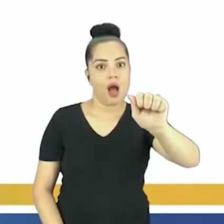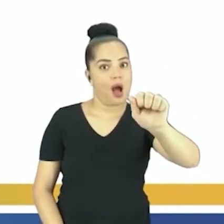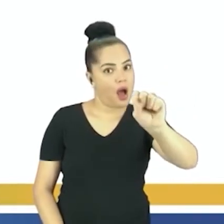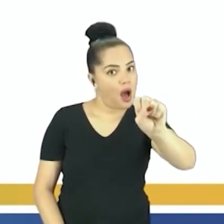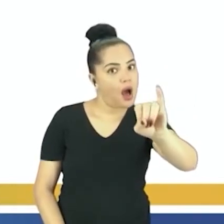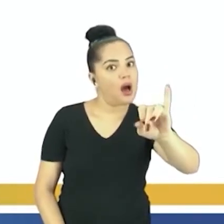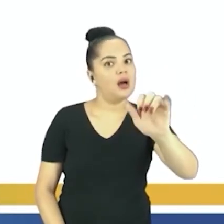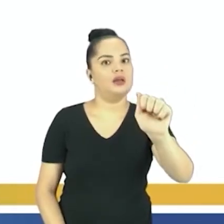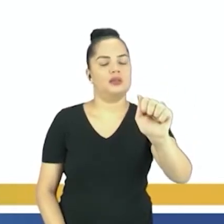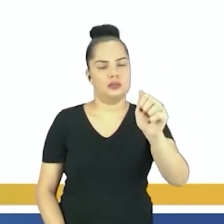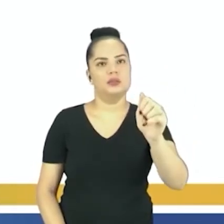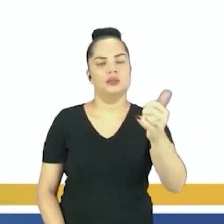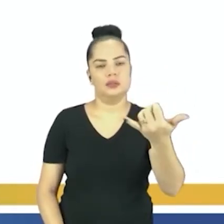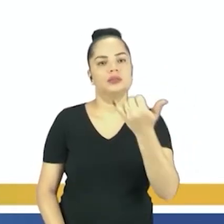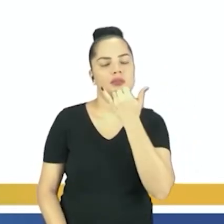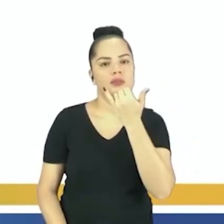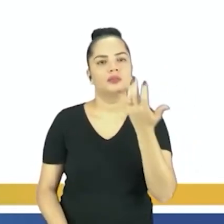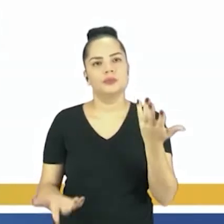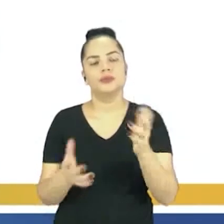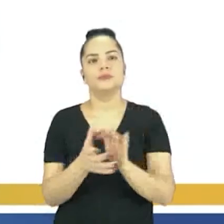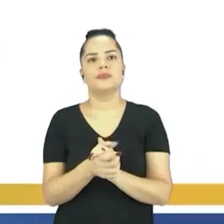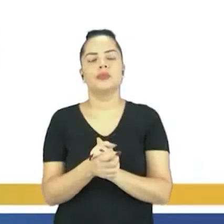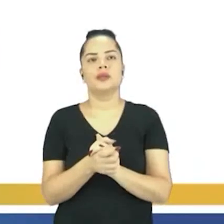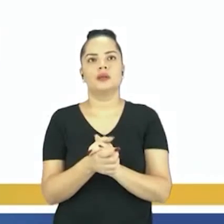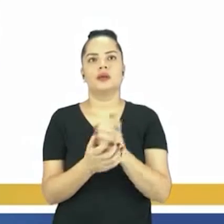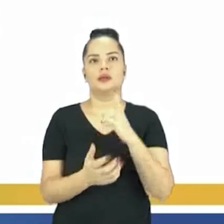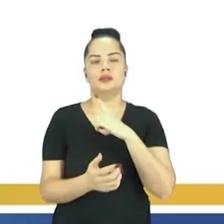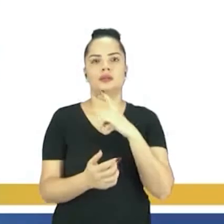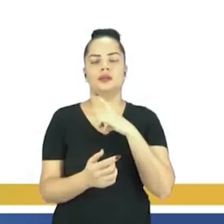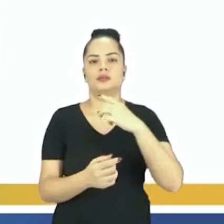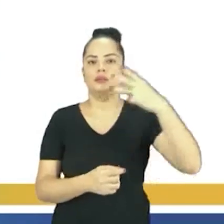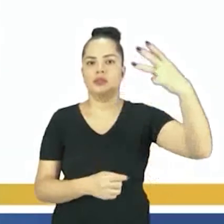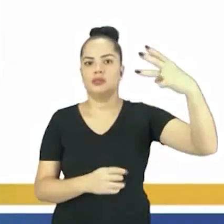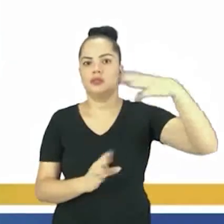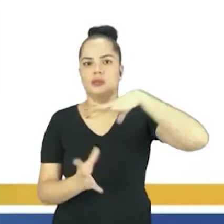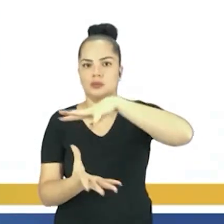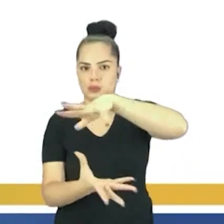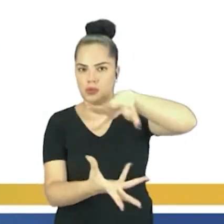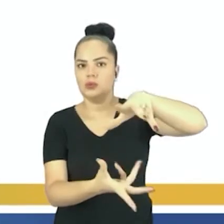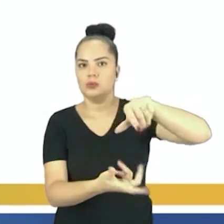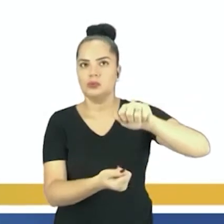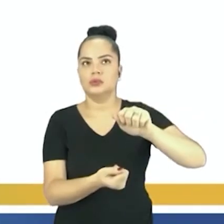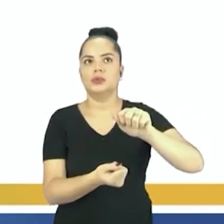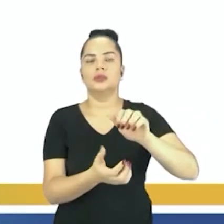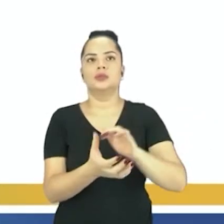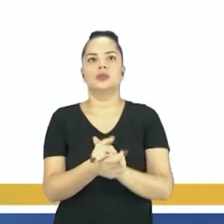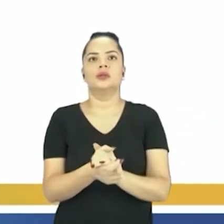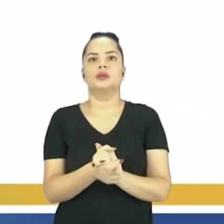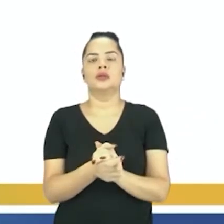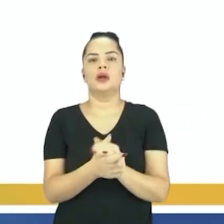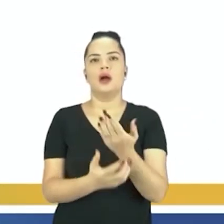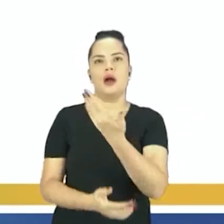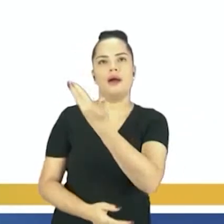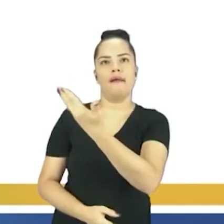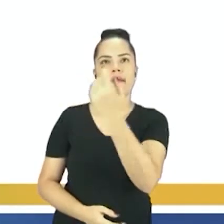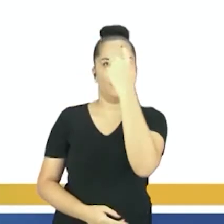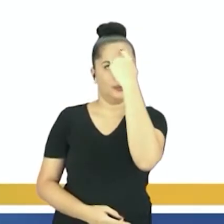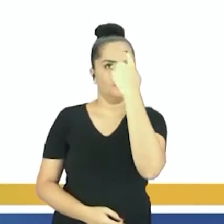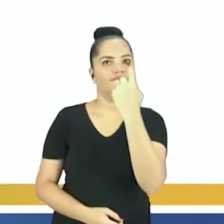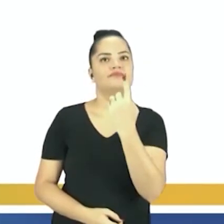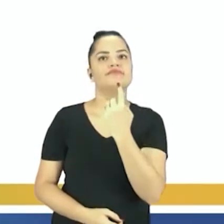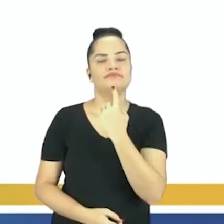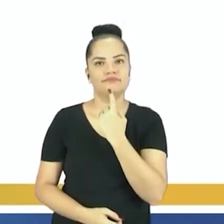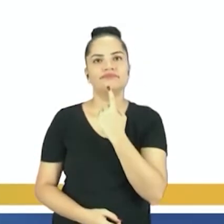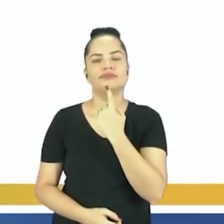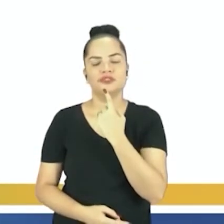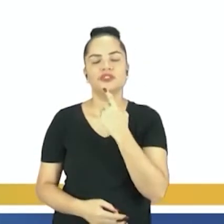regionalizados, de acordo com o primeiro, segundo e terceiro mundo. Então, essa é a figura em relação ao terceiro mundo, ou até